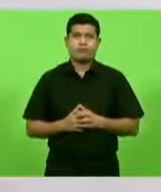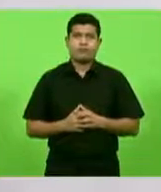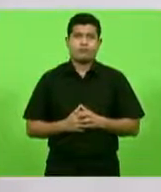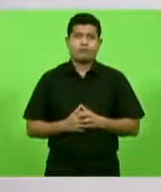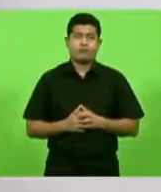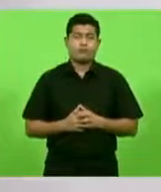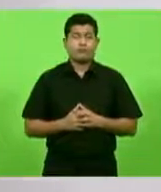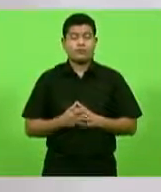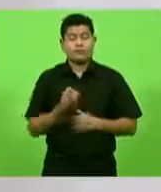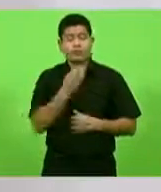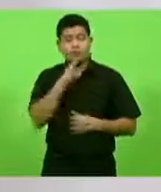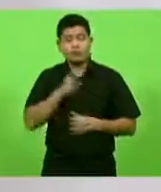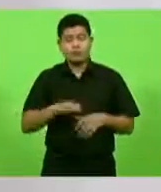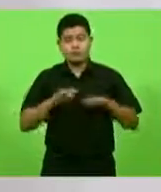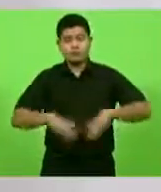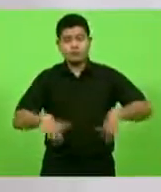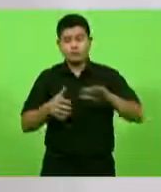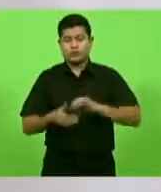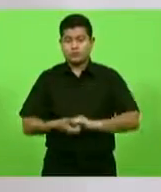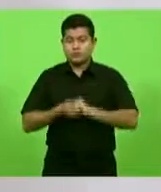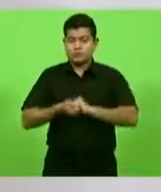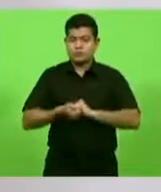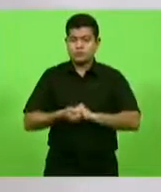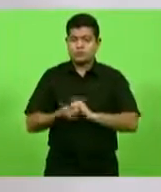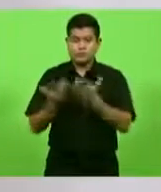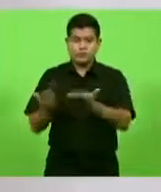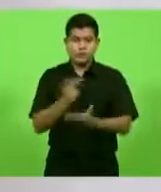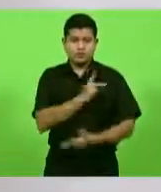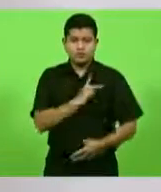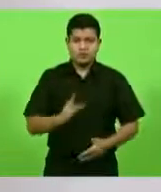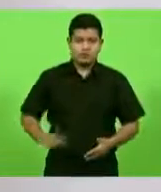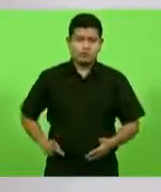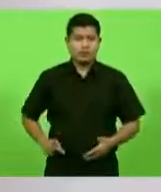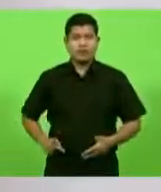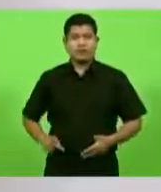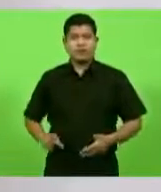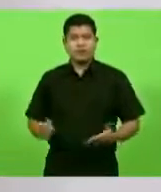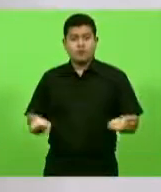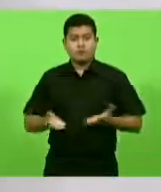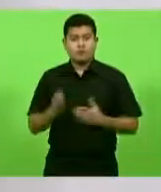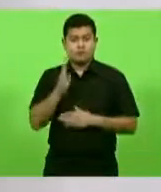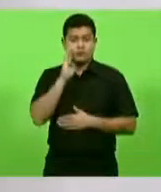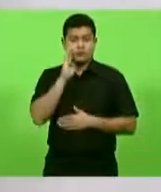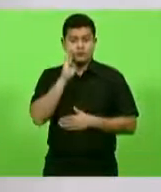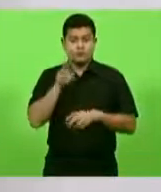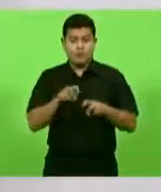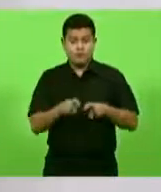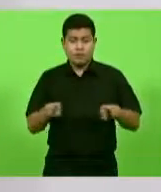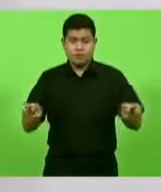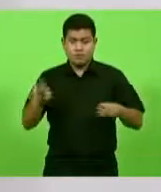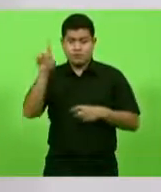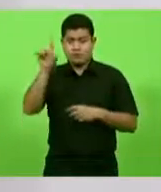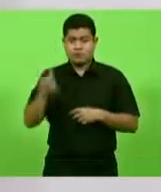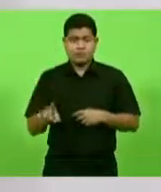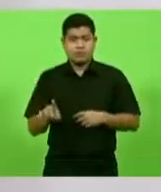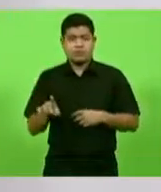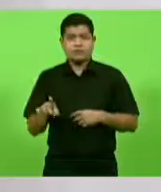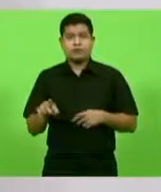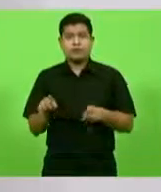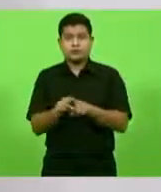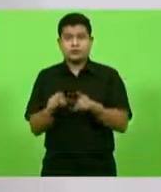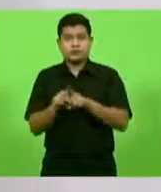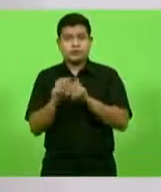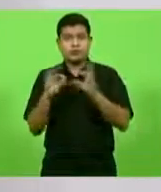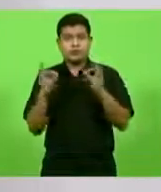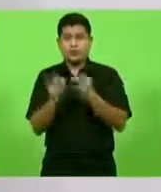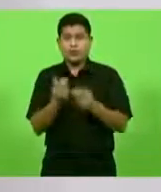Boa tarde a todos, cumprimento presidente em exercício, deputado Nilson Berlanda, mesa diretora, aos nobres colegas, em nome